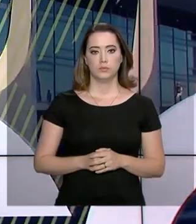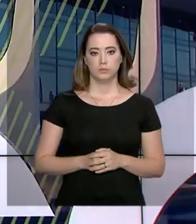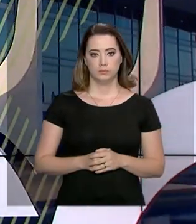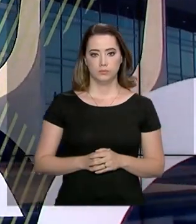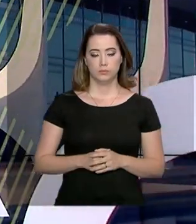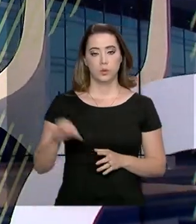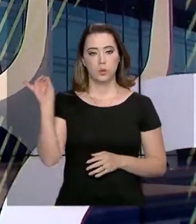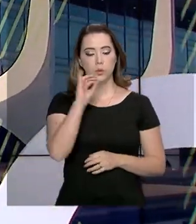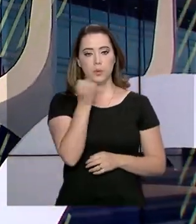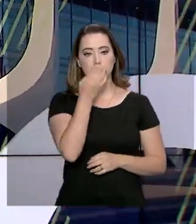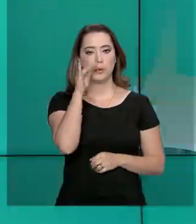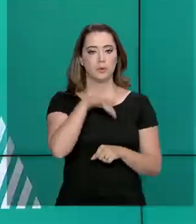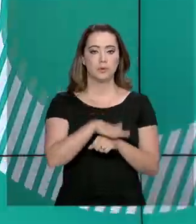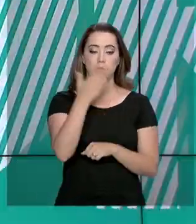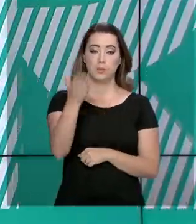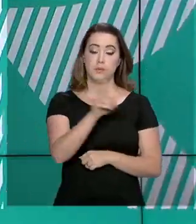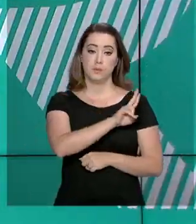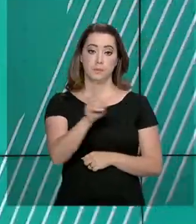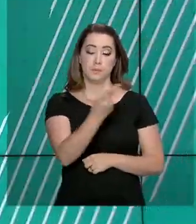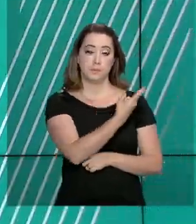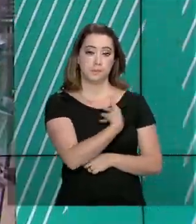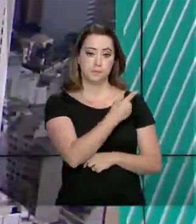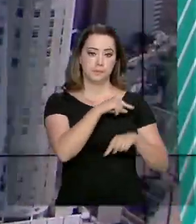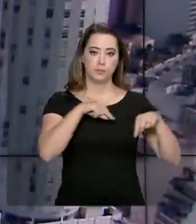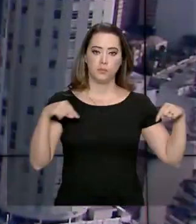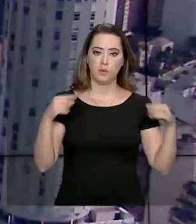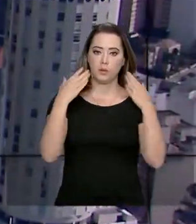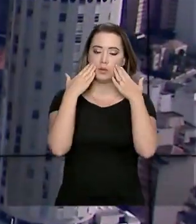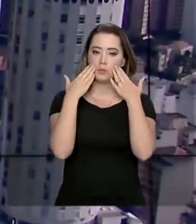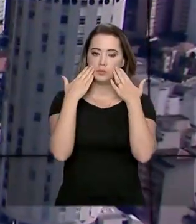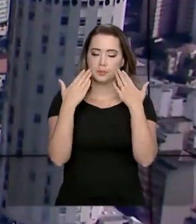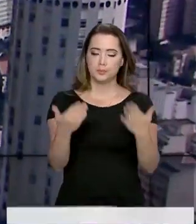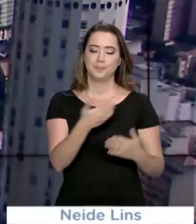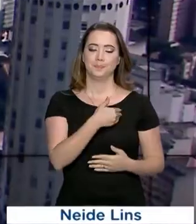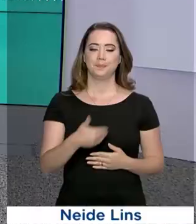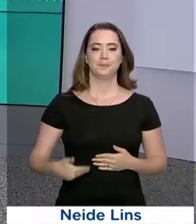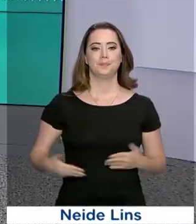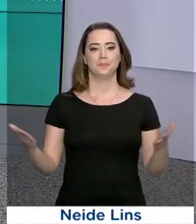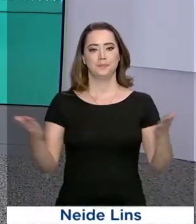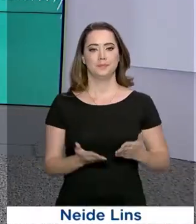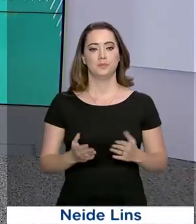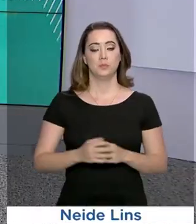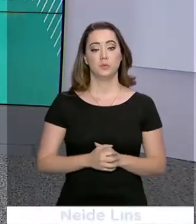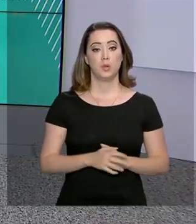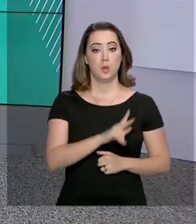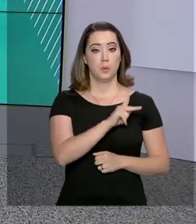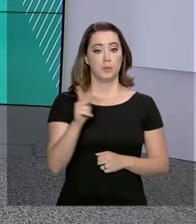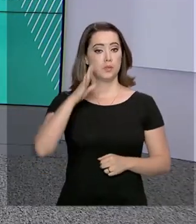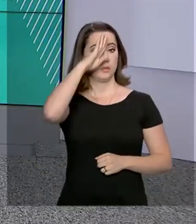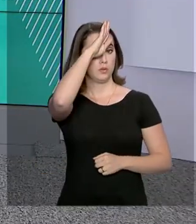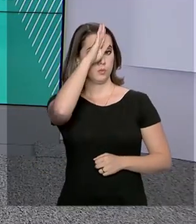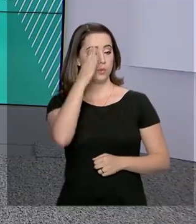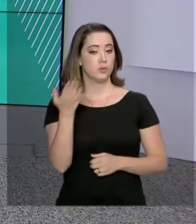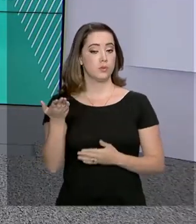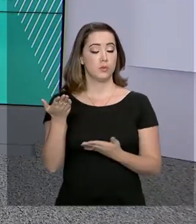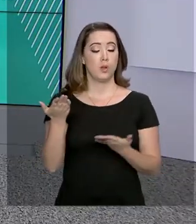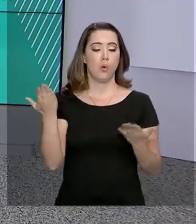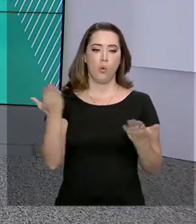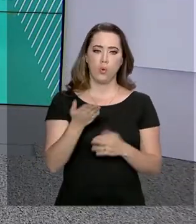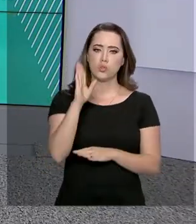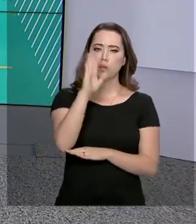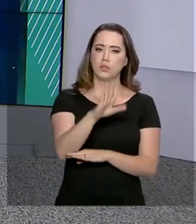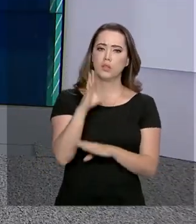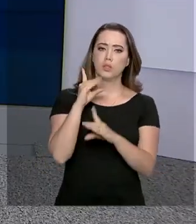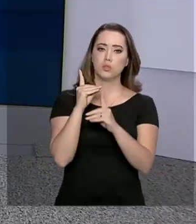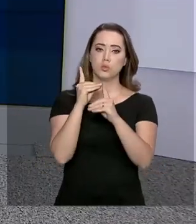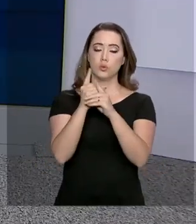Olá, boa noite para você, eu sou Roberto Camargo e o governo agora está de volta. O presidente Jair Bolsonaro recebeu hoje à